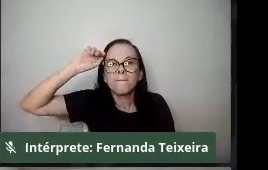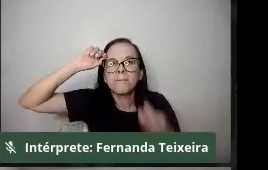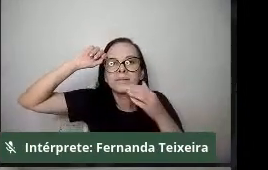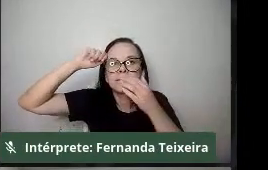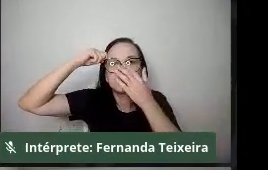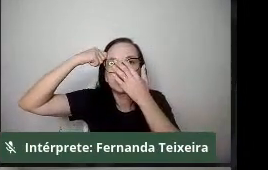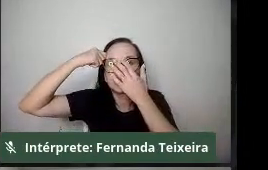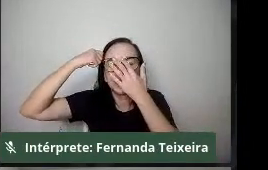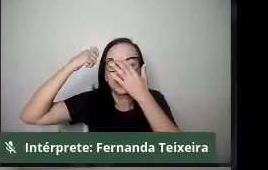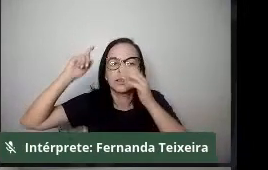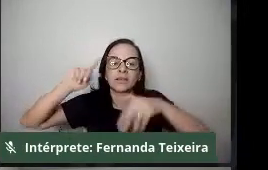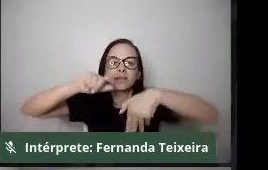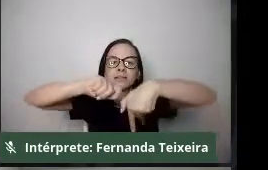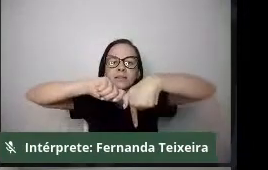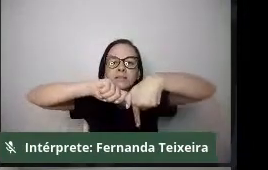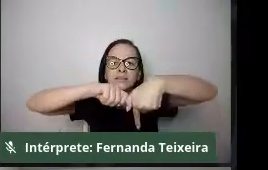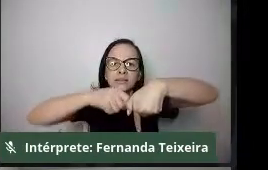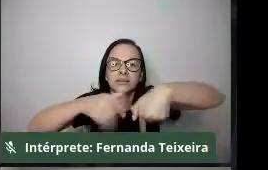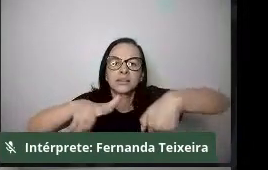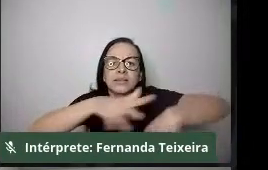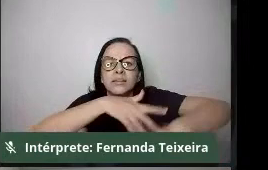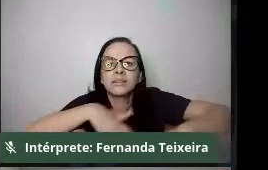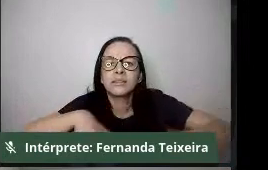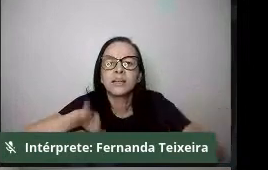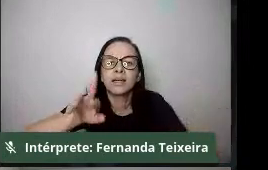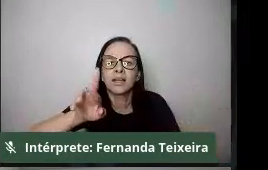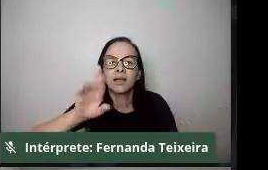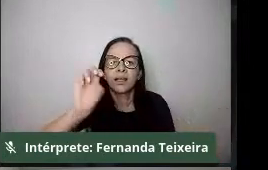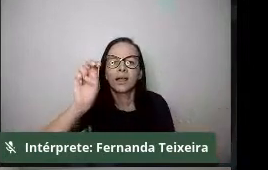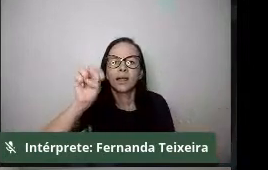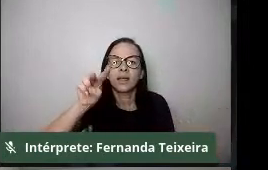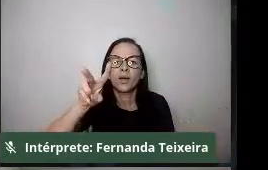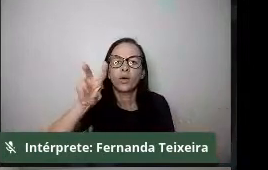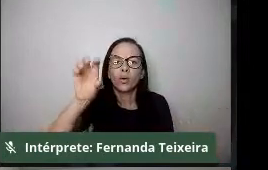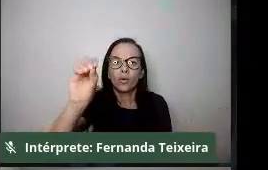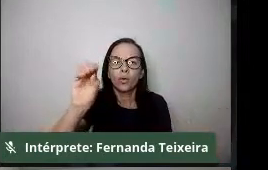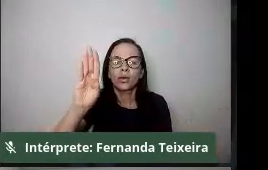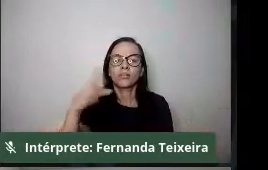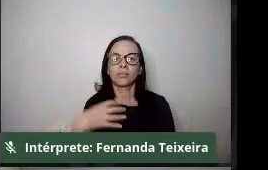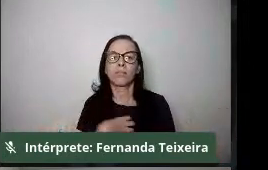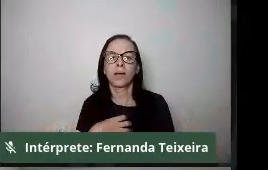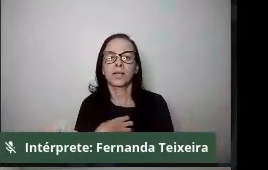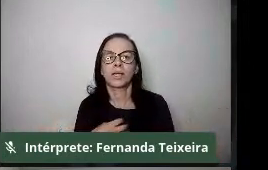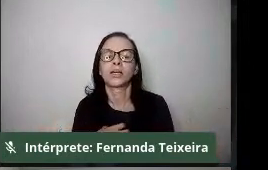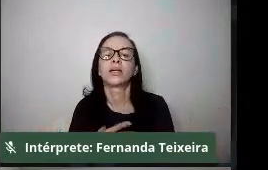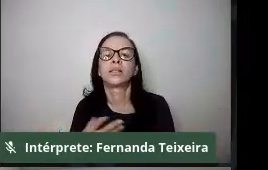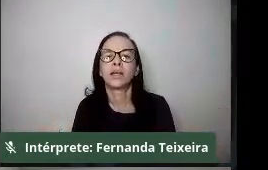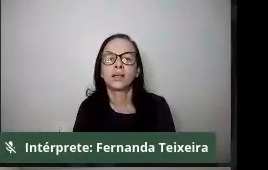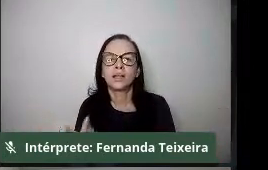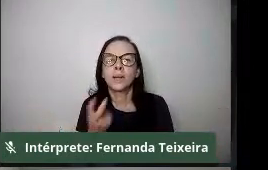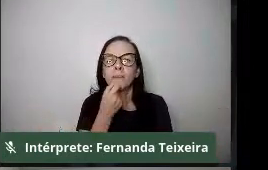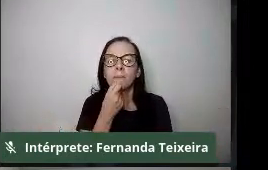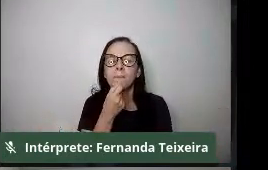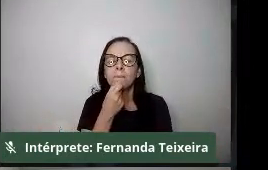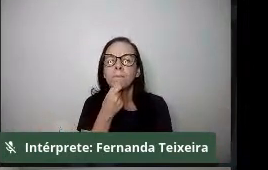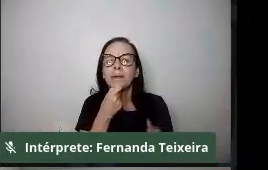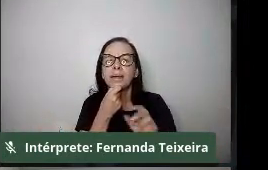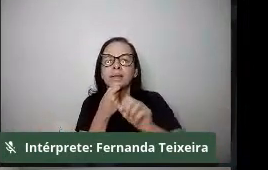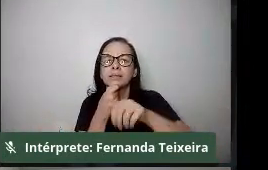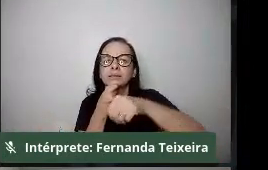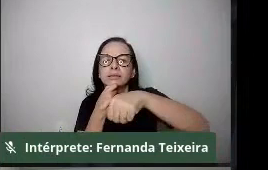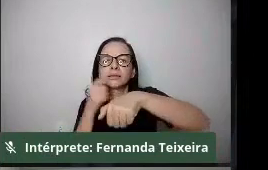no Recôncavo Baiano, no Baixo do Sul, na região norte, onde Jacobina está instalado, né? No